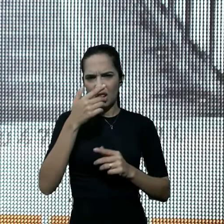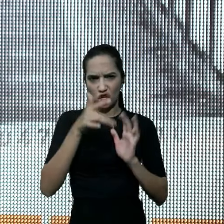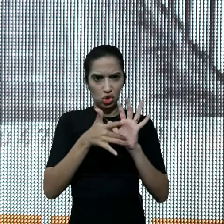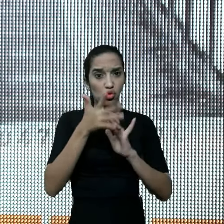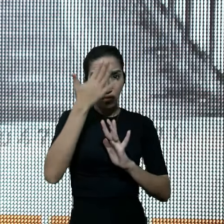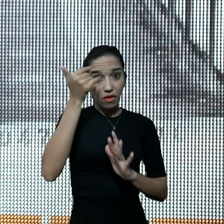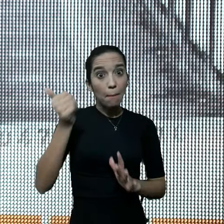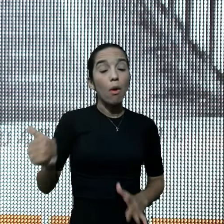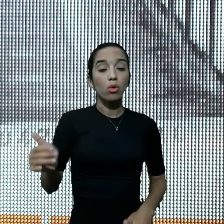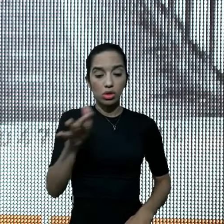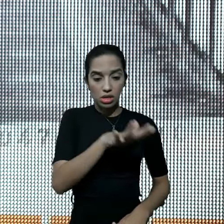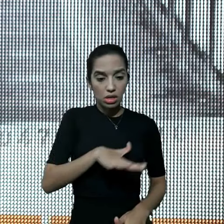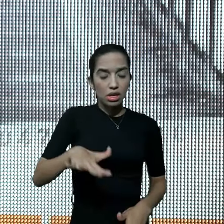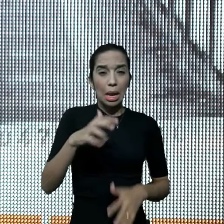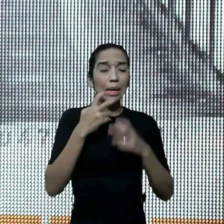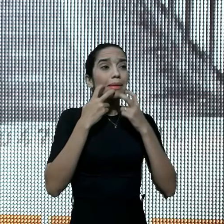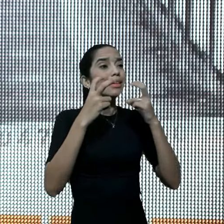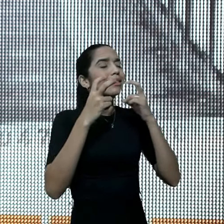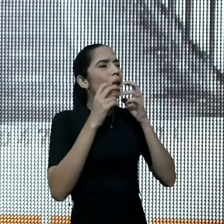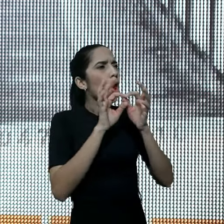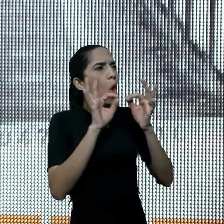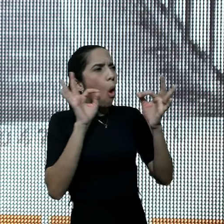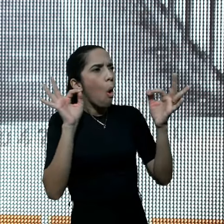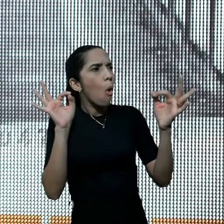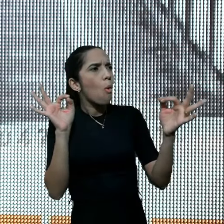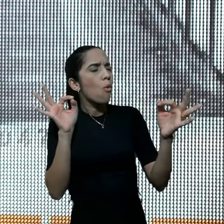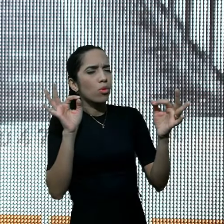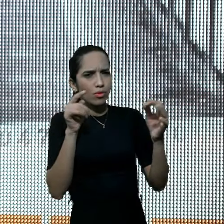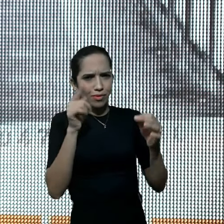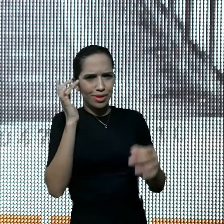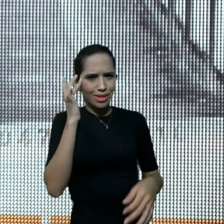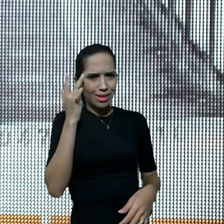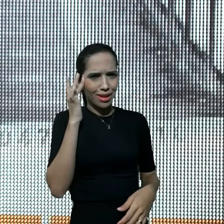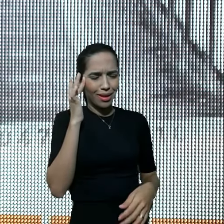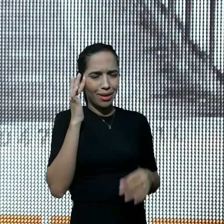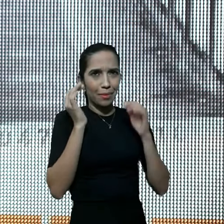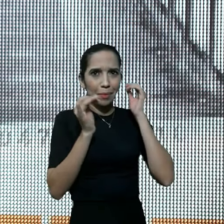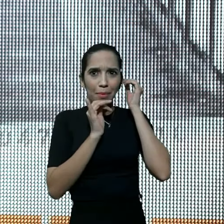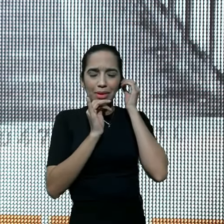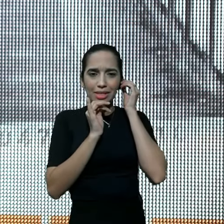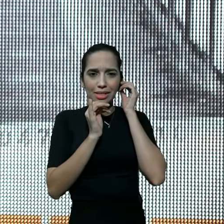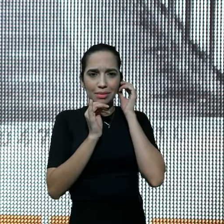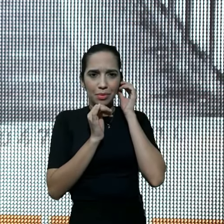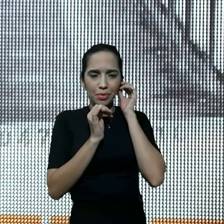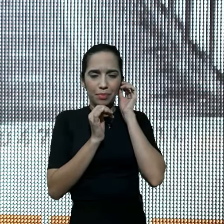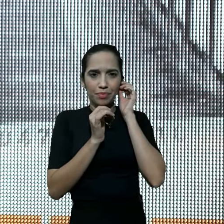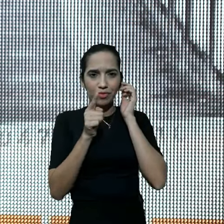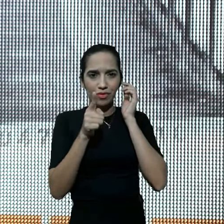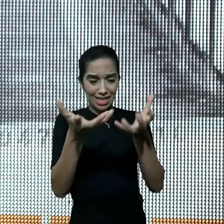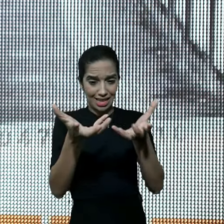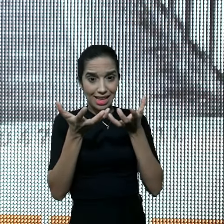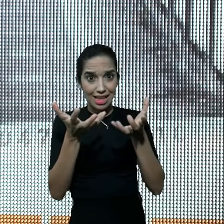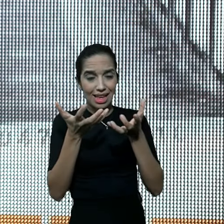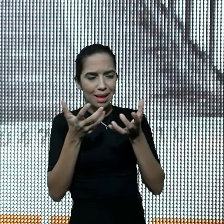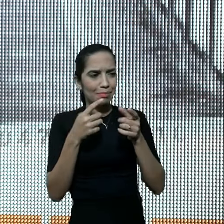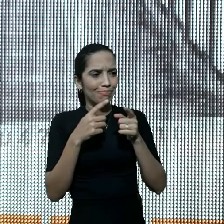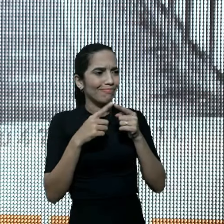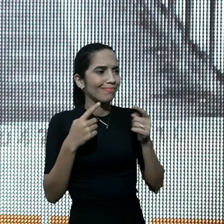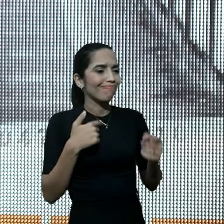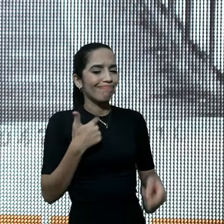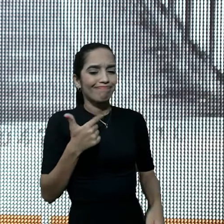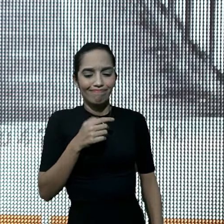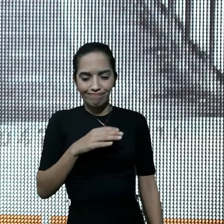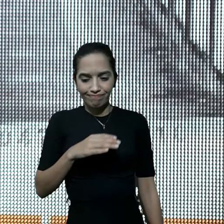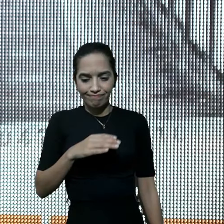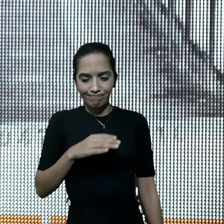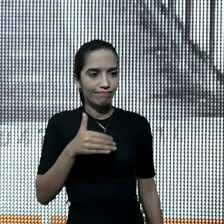aquela região, então eles gritaram de longe, meio que, você sabe quando você quer algo, mas você não tem coragem de dizer